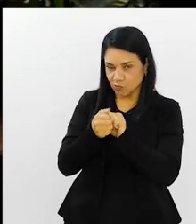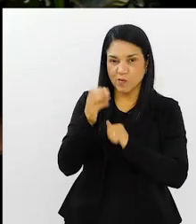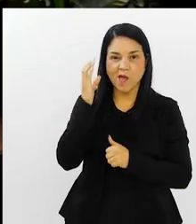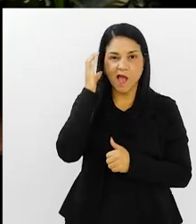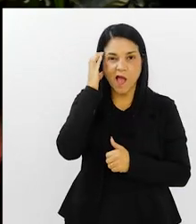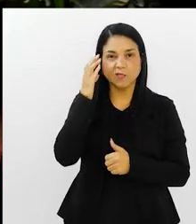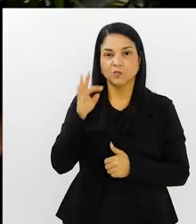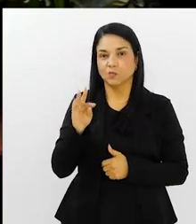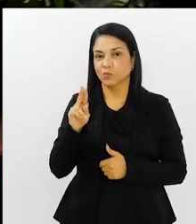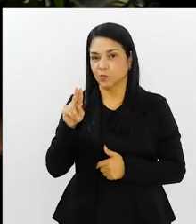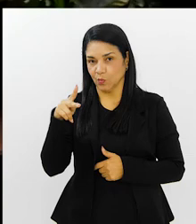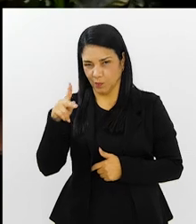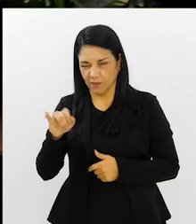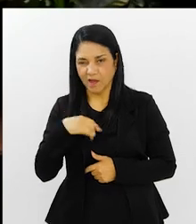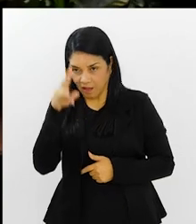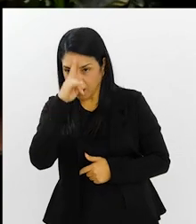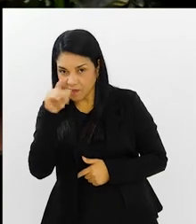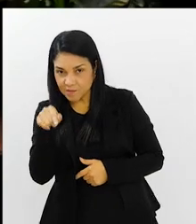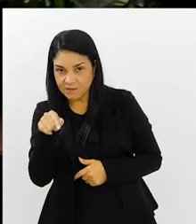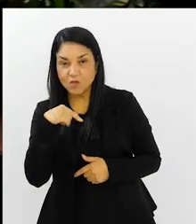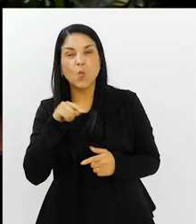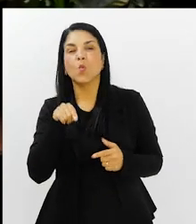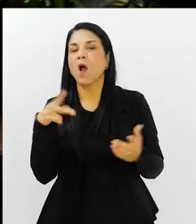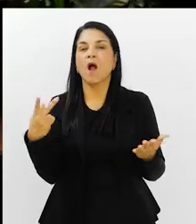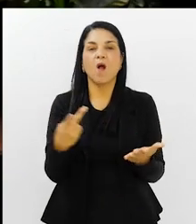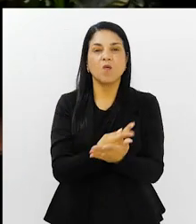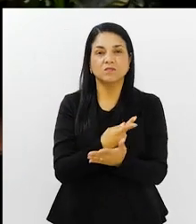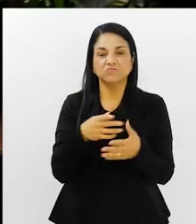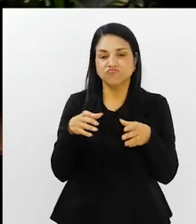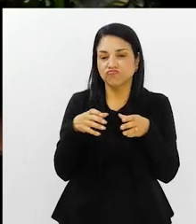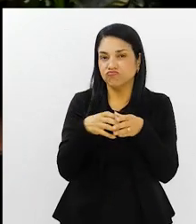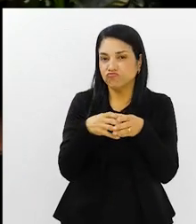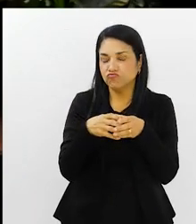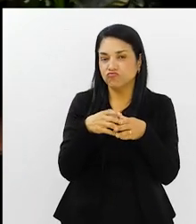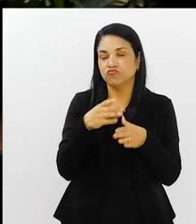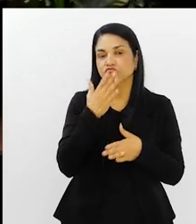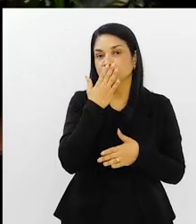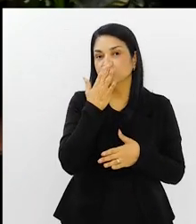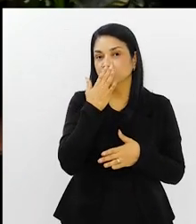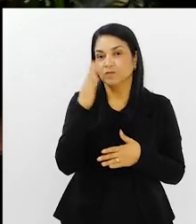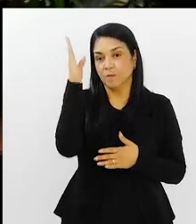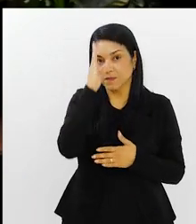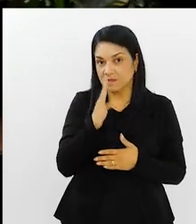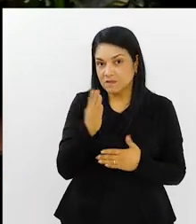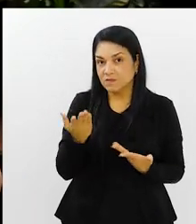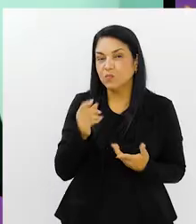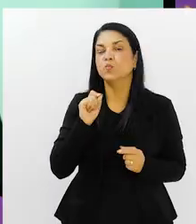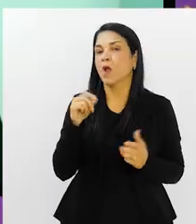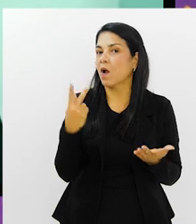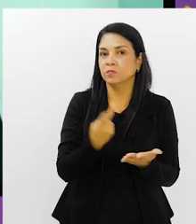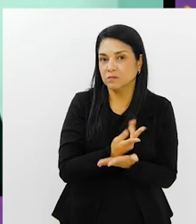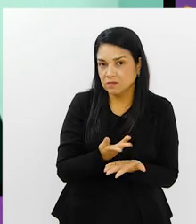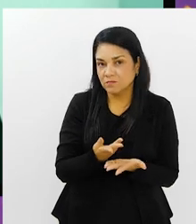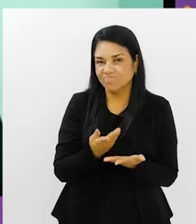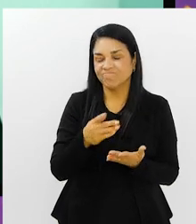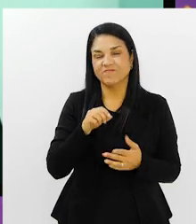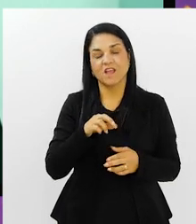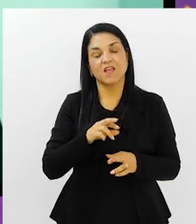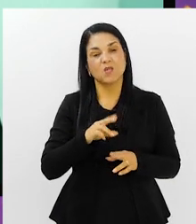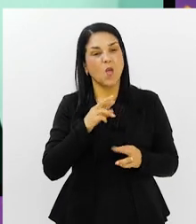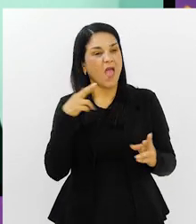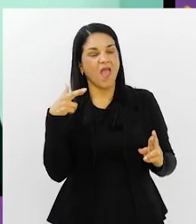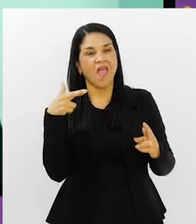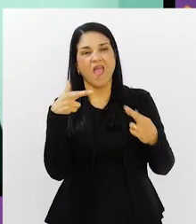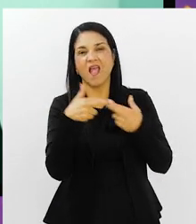O que está acontecendo com o futebol da seleção brasileira? Não com relação ao